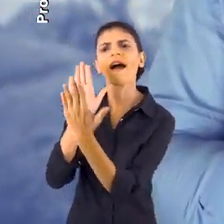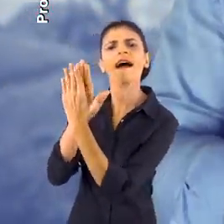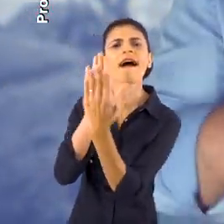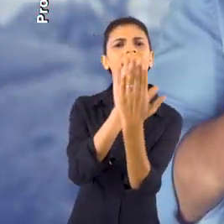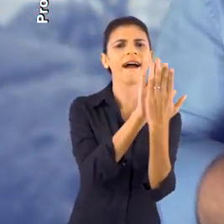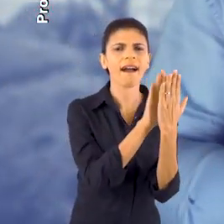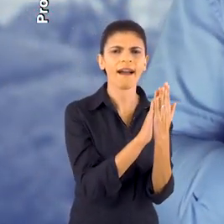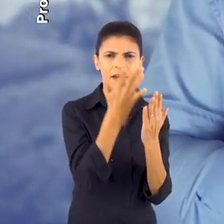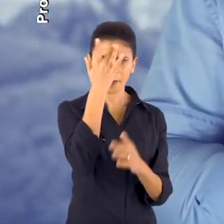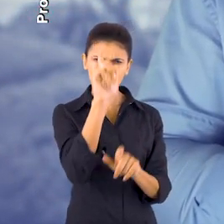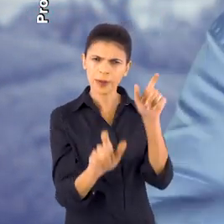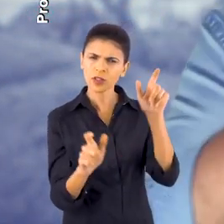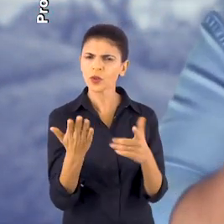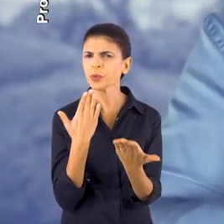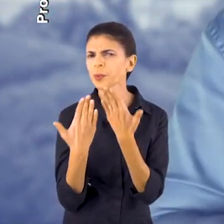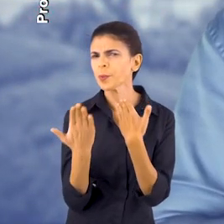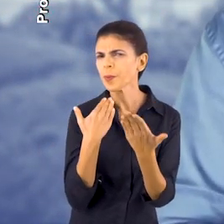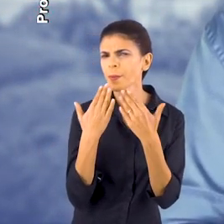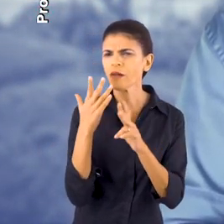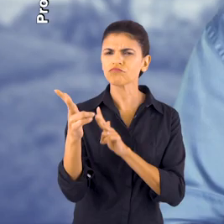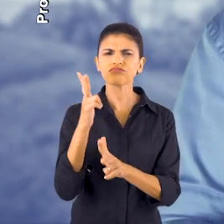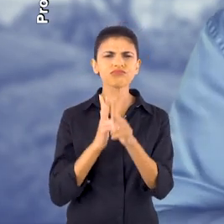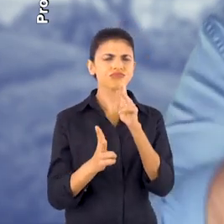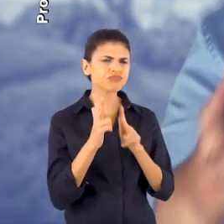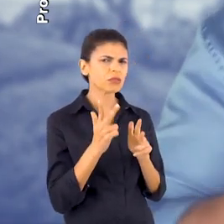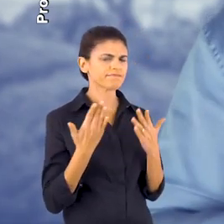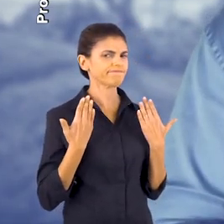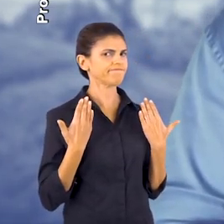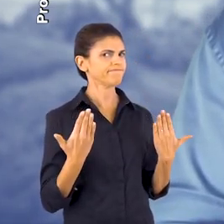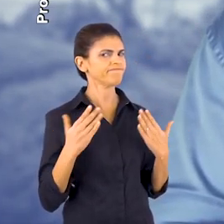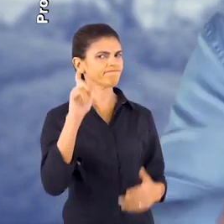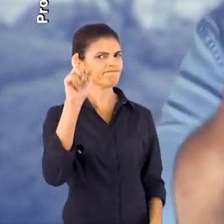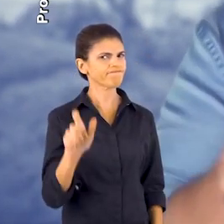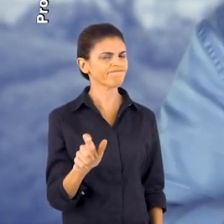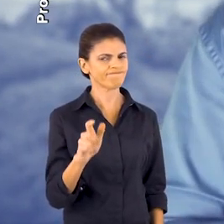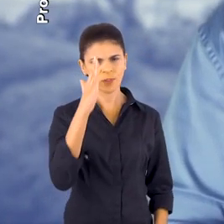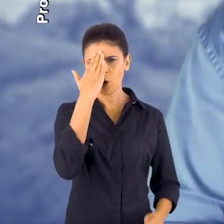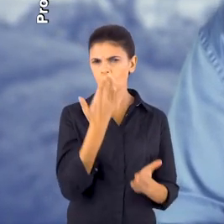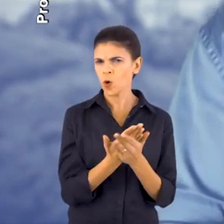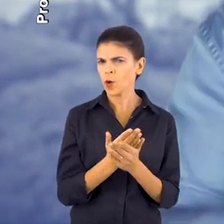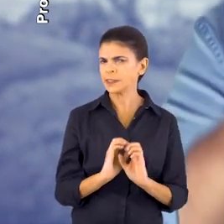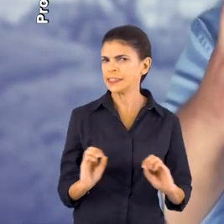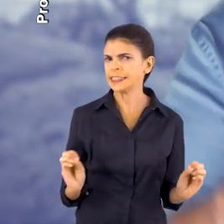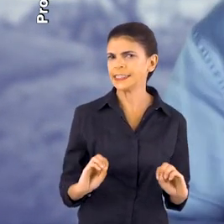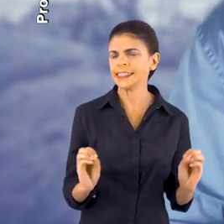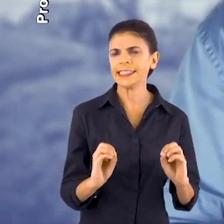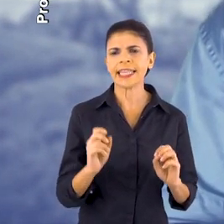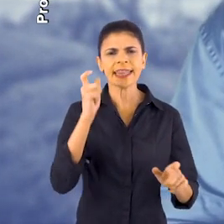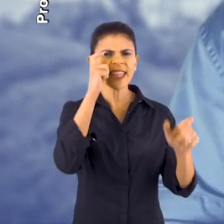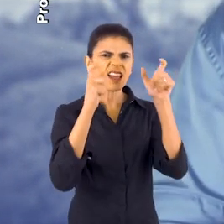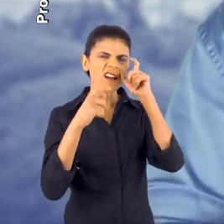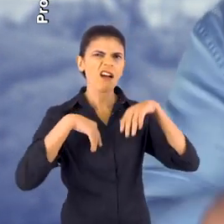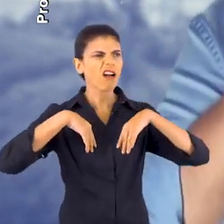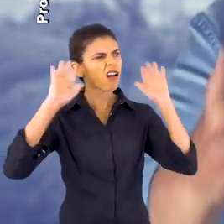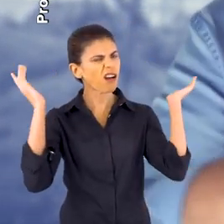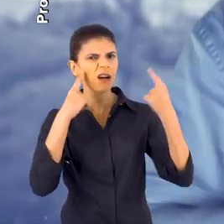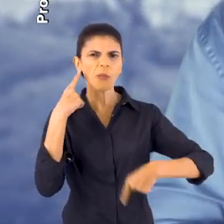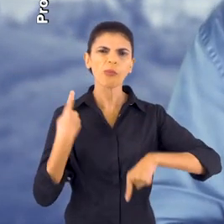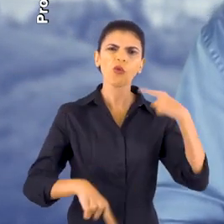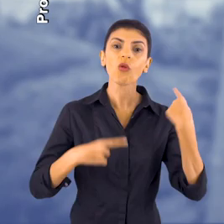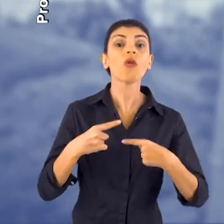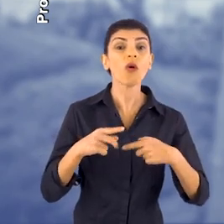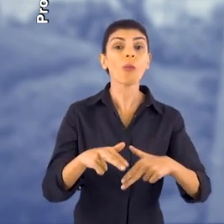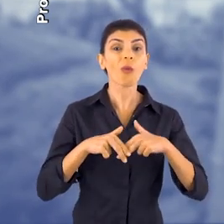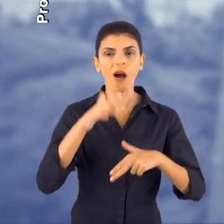conversado com as pessoas na rua E temos percebido a desconfiança, o descrédito, a falta de interesse pela